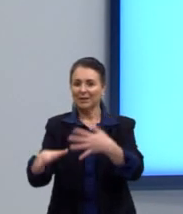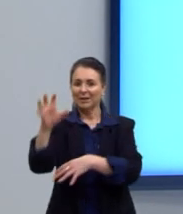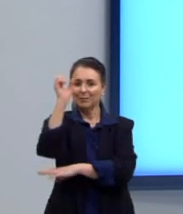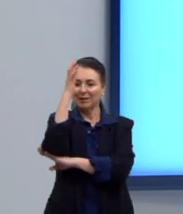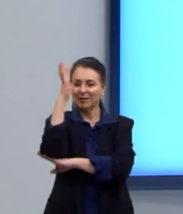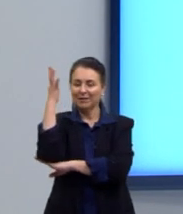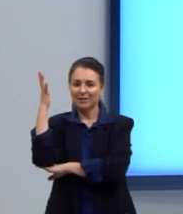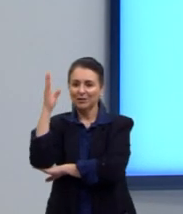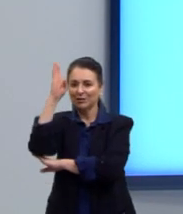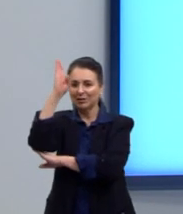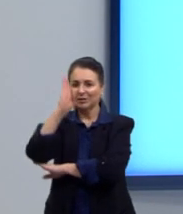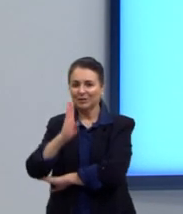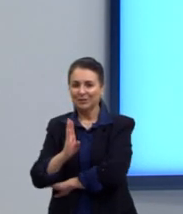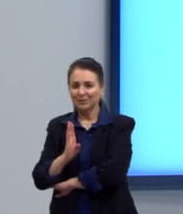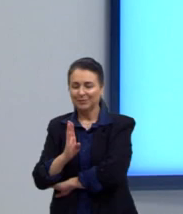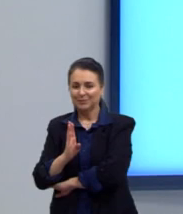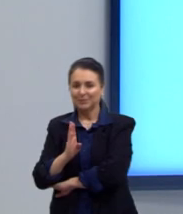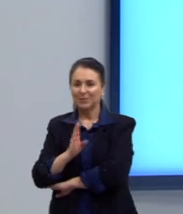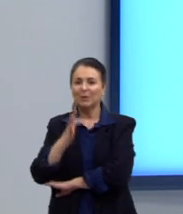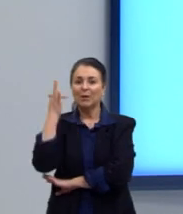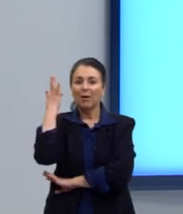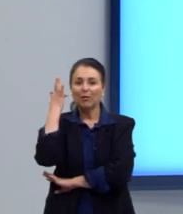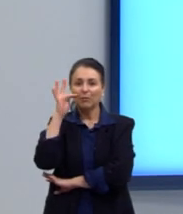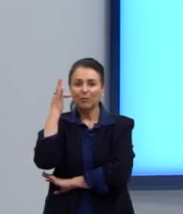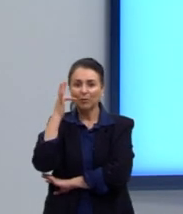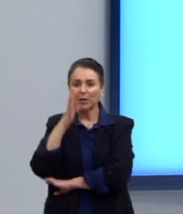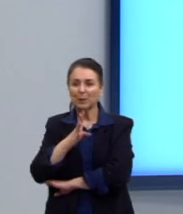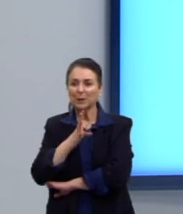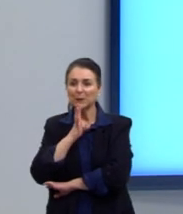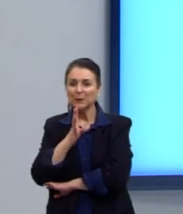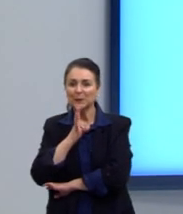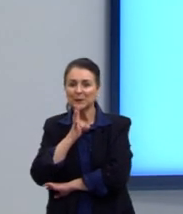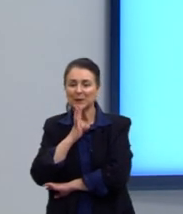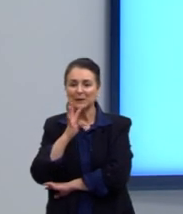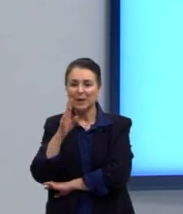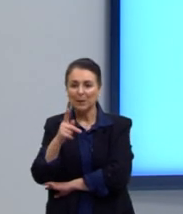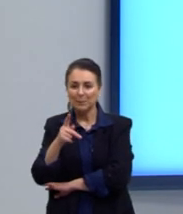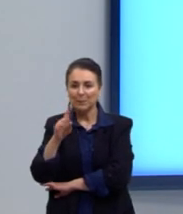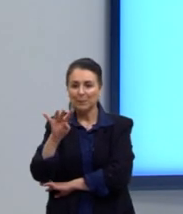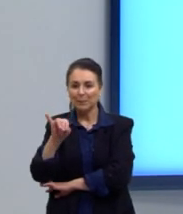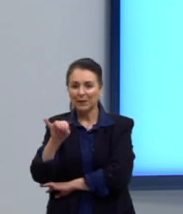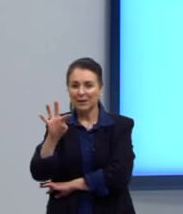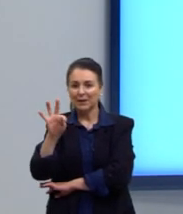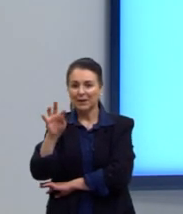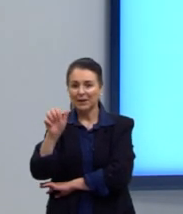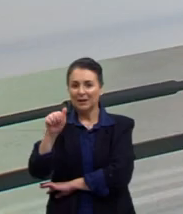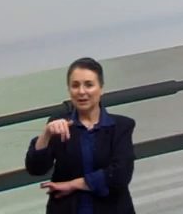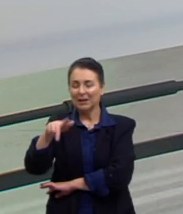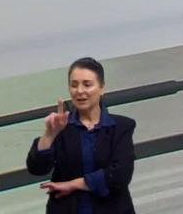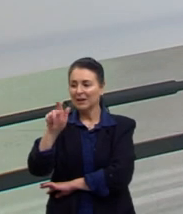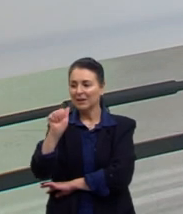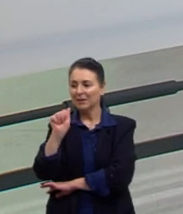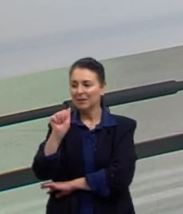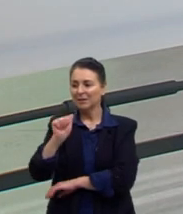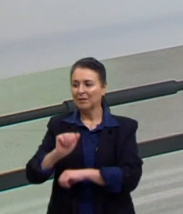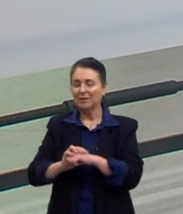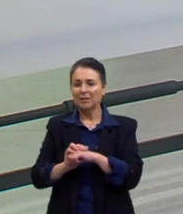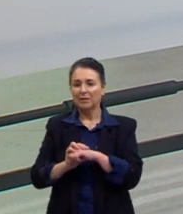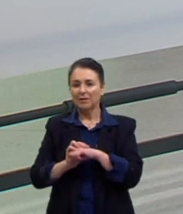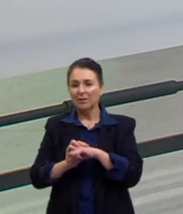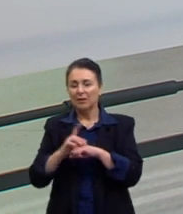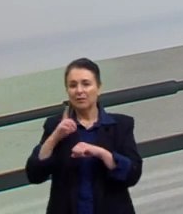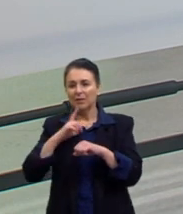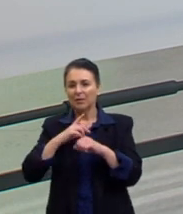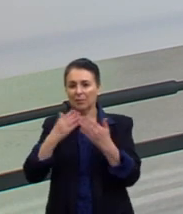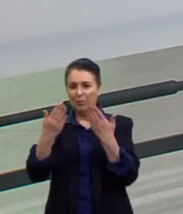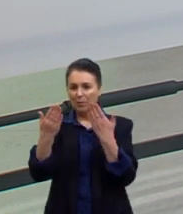Então, aqui as frutinhas para quem não conhece pitanga uma ótima frutinha. Pessoal, fizemos aí